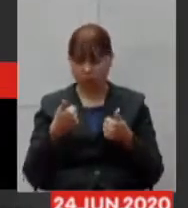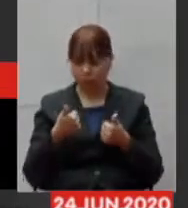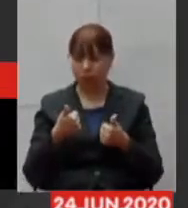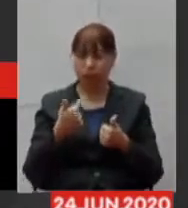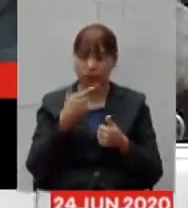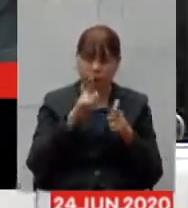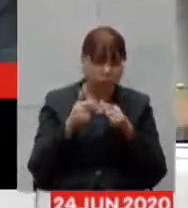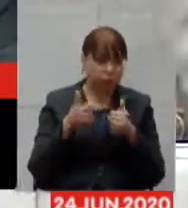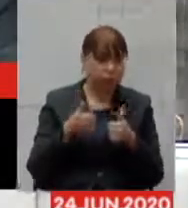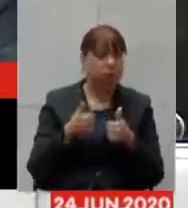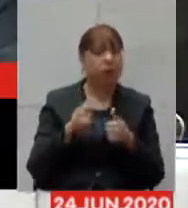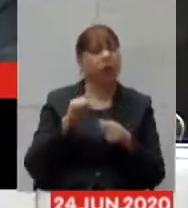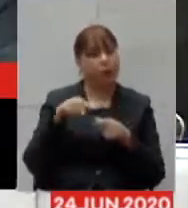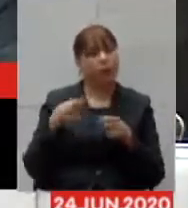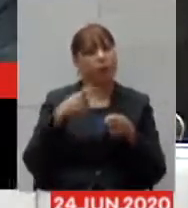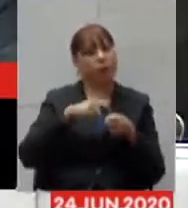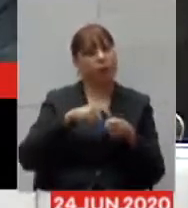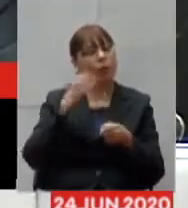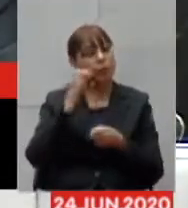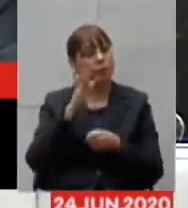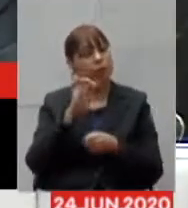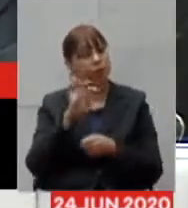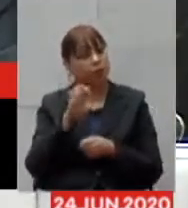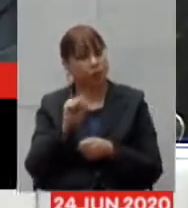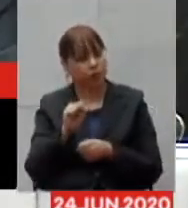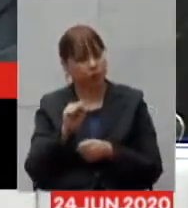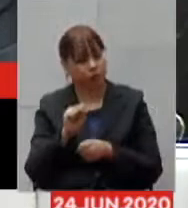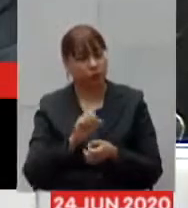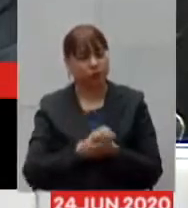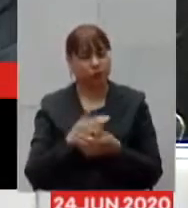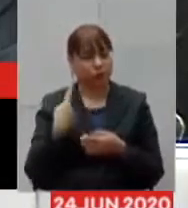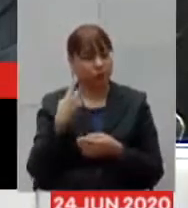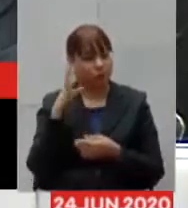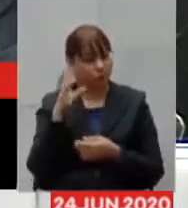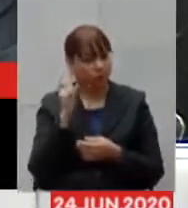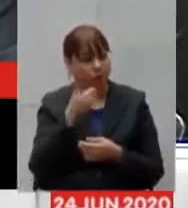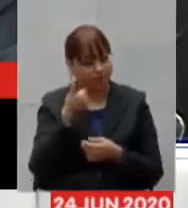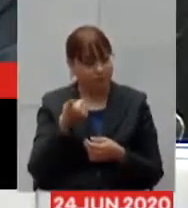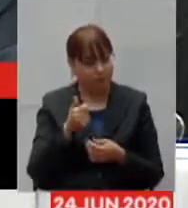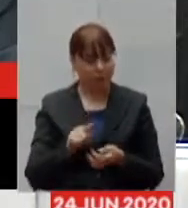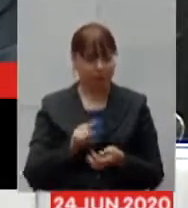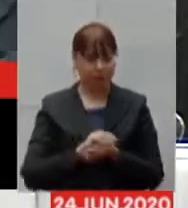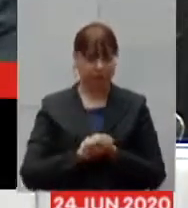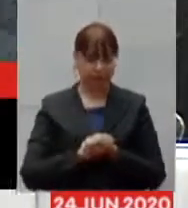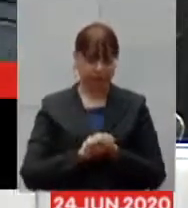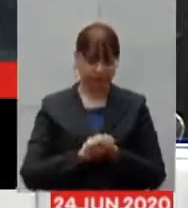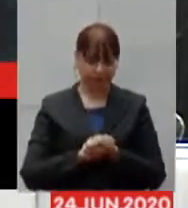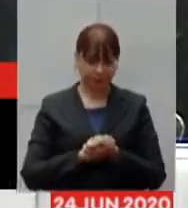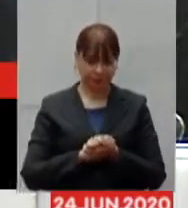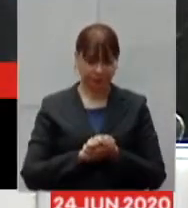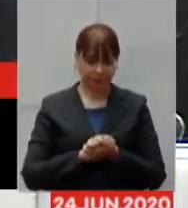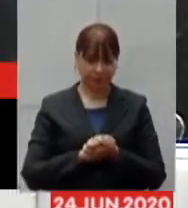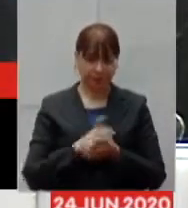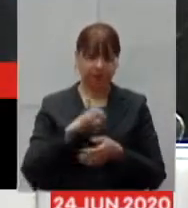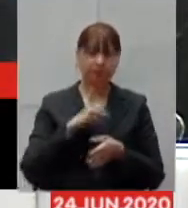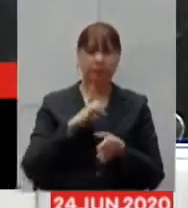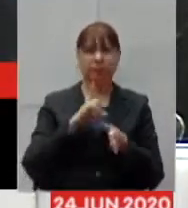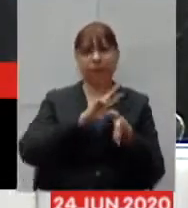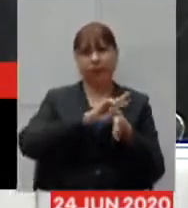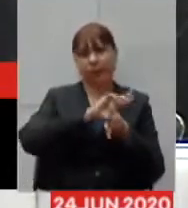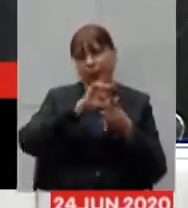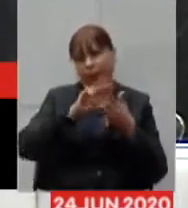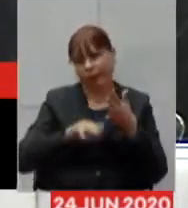entendemos que seja o nosso melhor a fazer divergência sempre vamos ter isso daí tem muitas opiniões tem